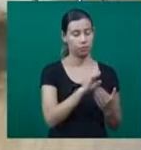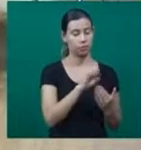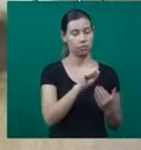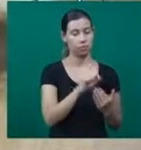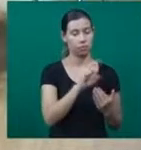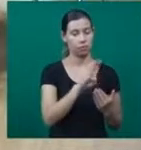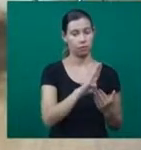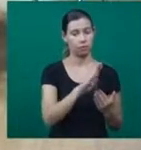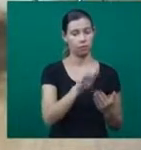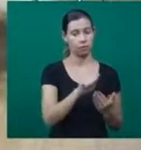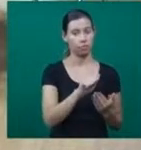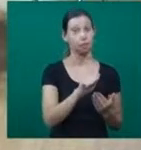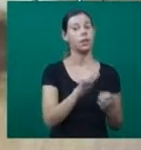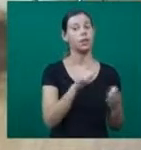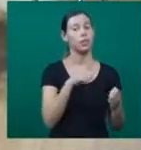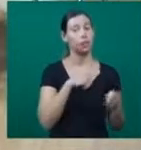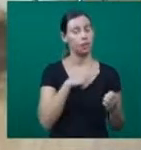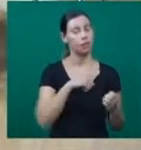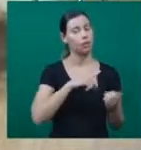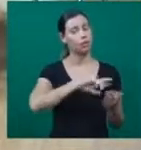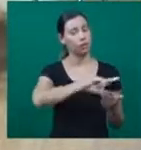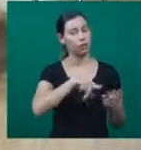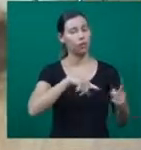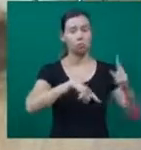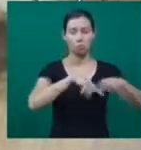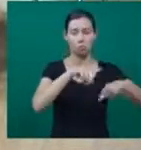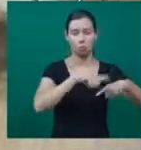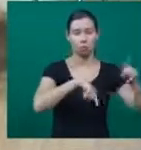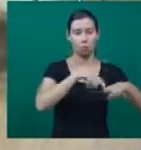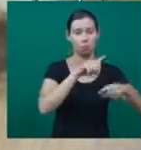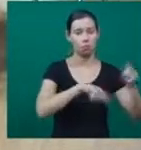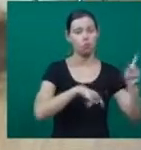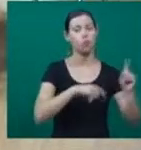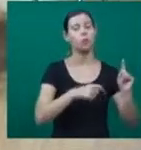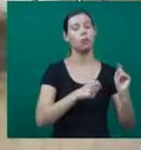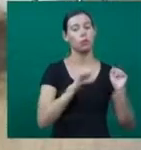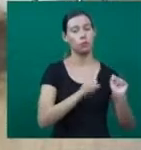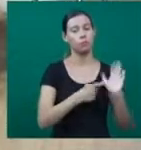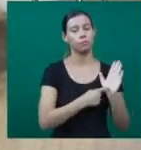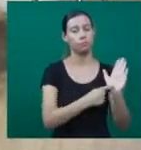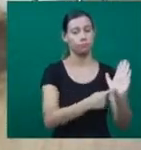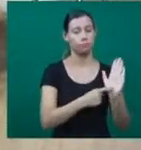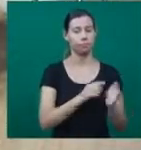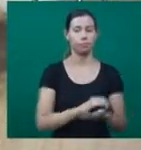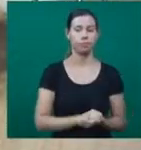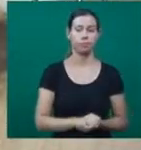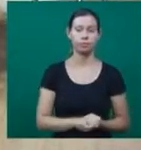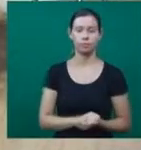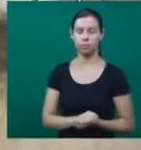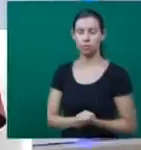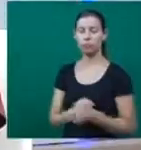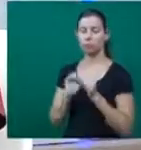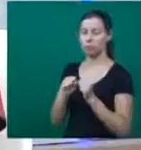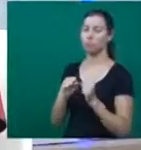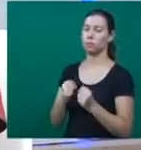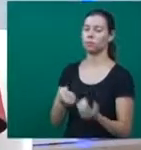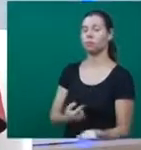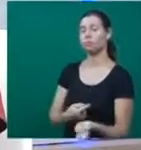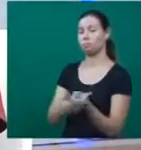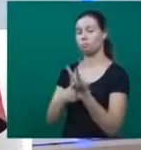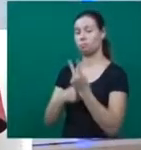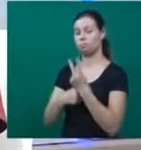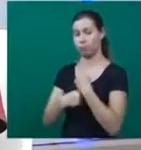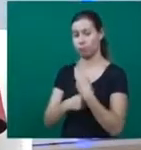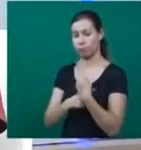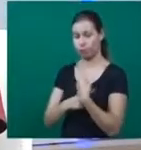procurar a senhora lá, porque a tem muito material também para ser exposto, né? Criar novas exposições, como já aconteceu. As pessoas podem procurar a senhora? Sim, eu tenho